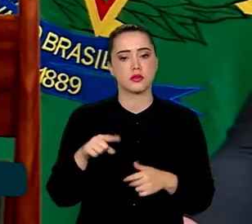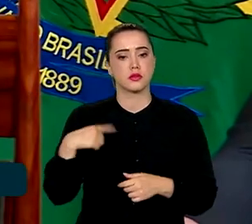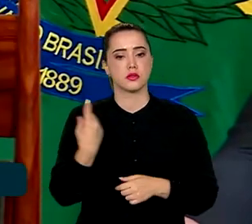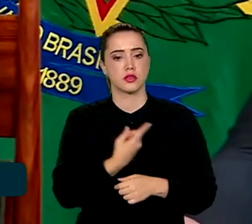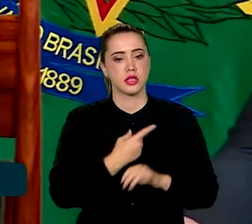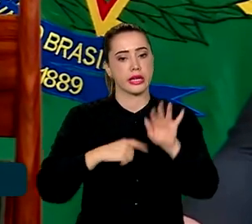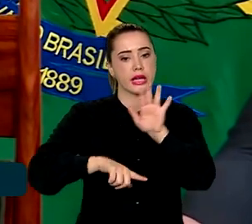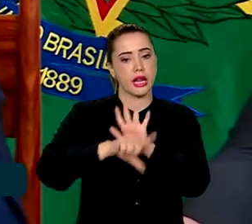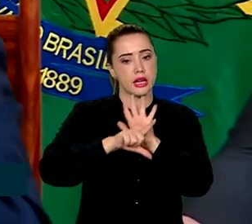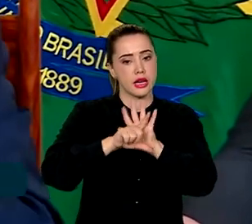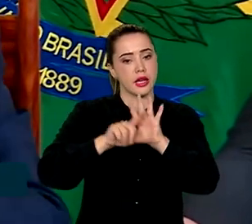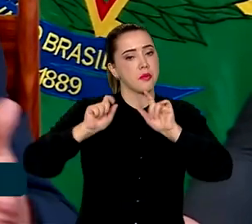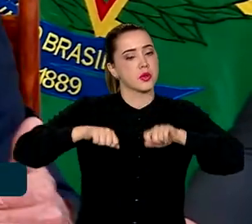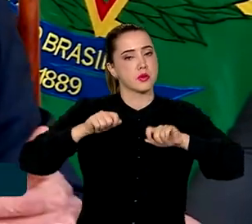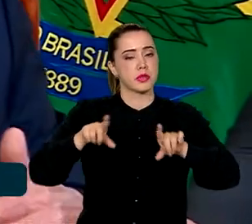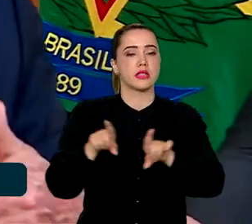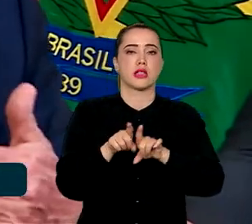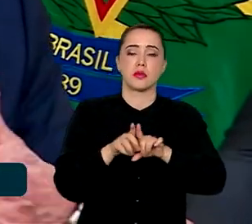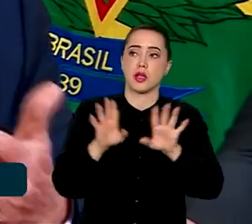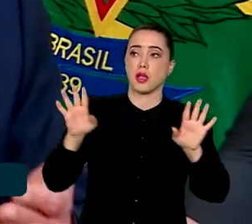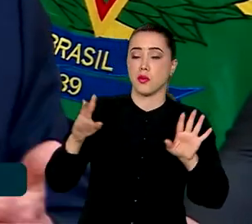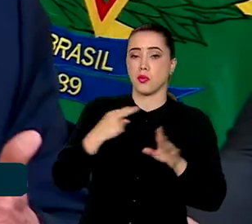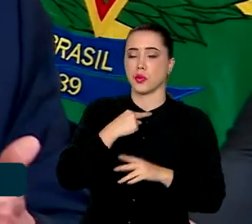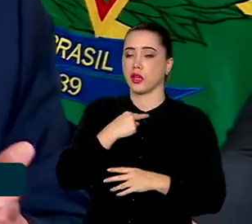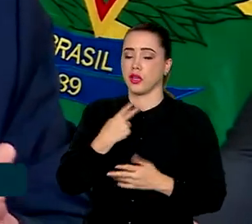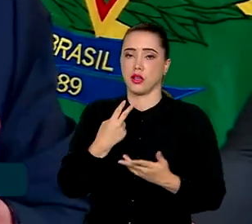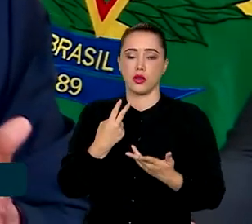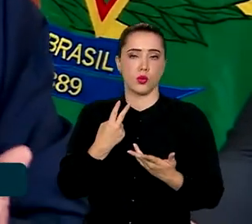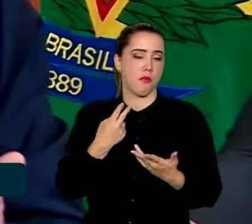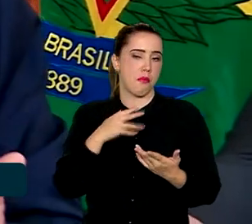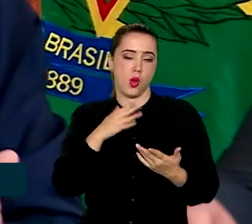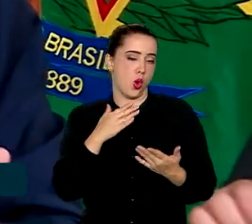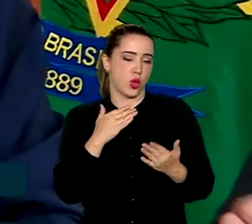a legislação permitir, porque também a gente não pode descumprir a legislação.